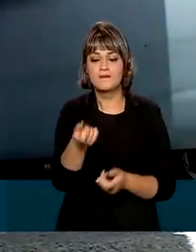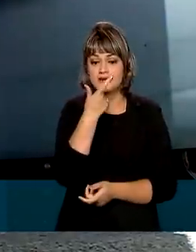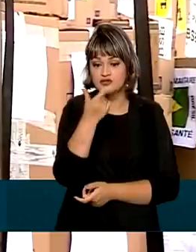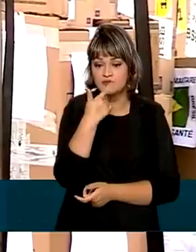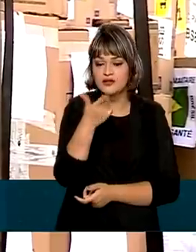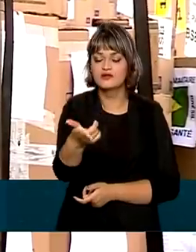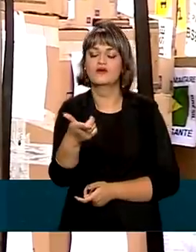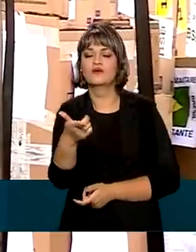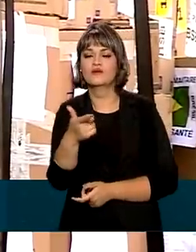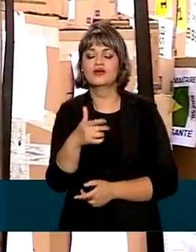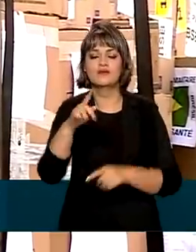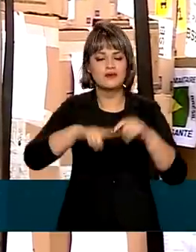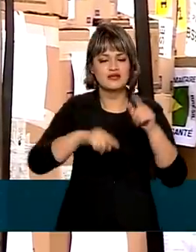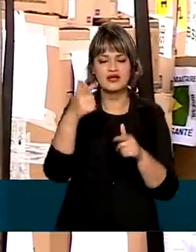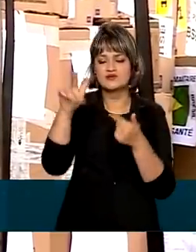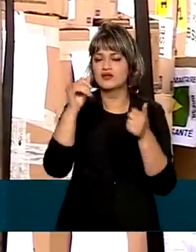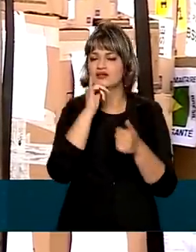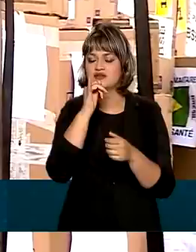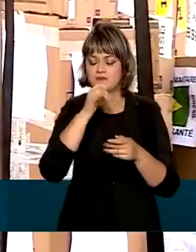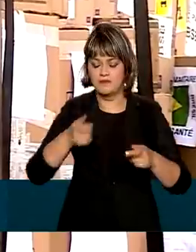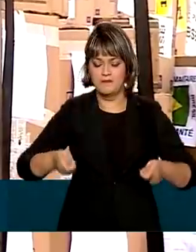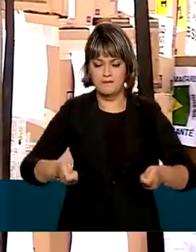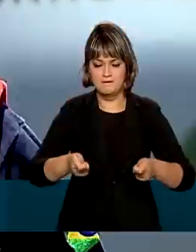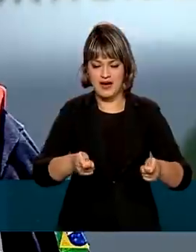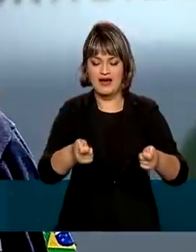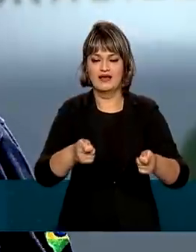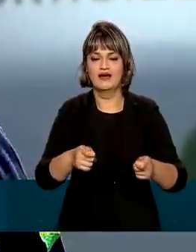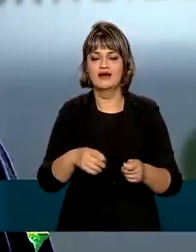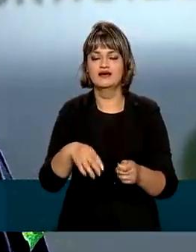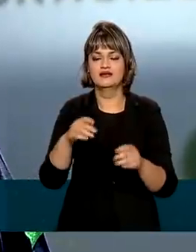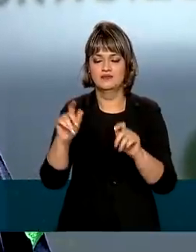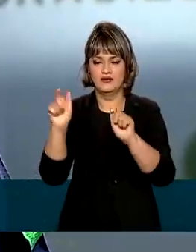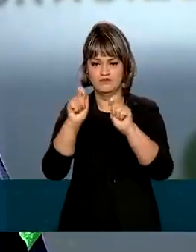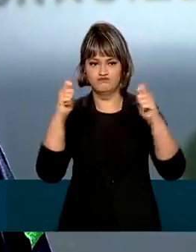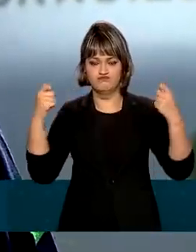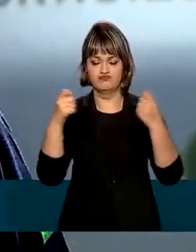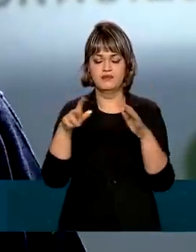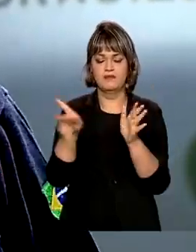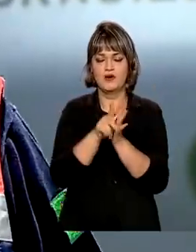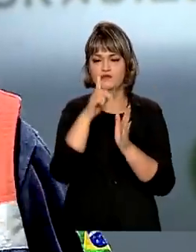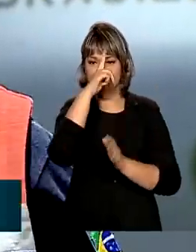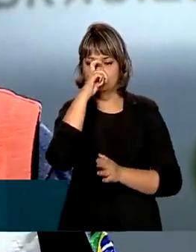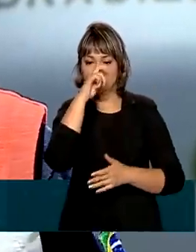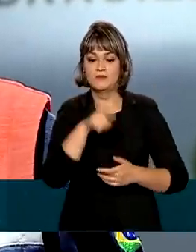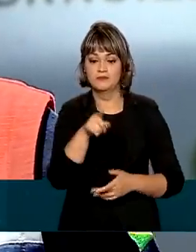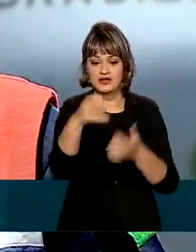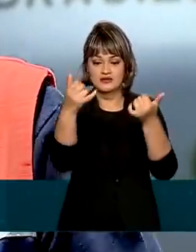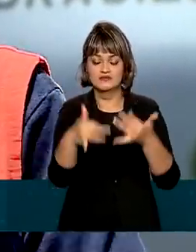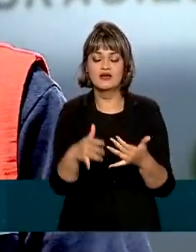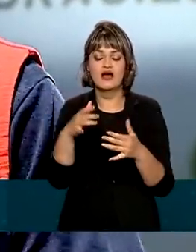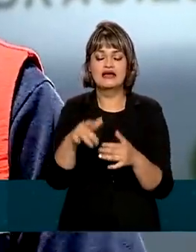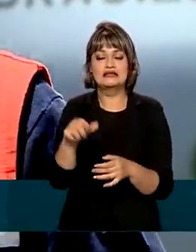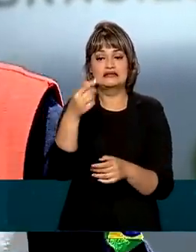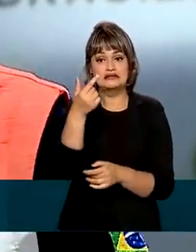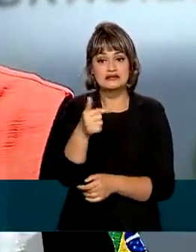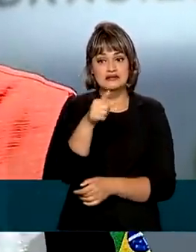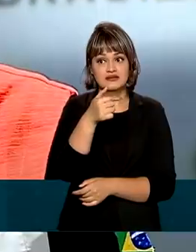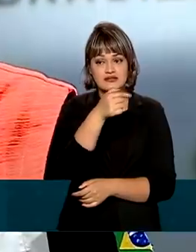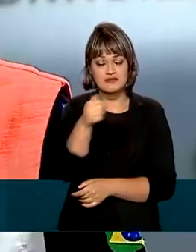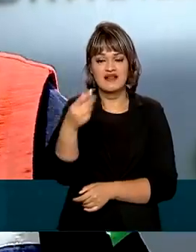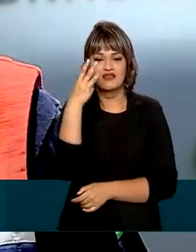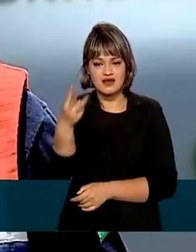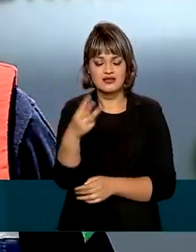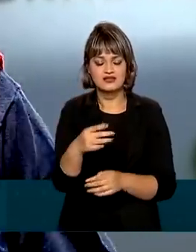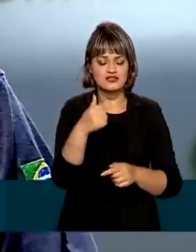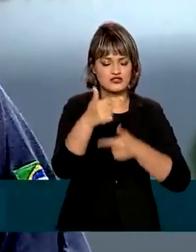medicamentos, insumos como macas e biombos. As equipes vão trabalhar durante três semanas, levando não só nas operações de busca